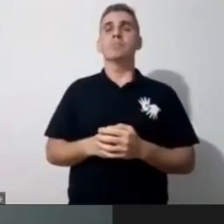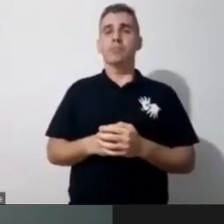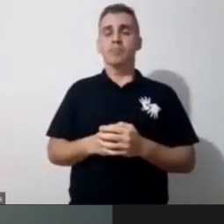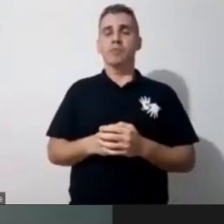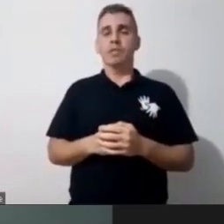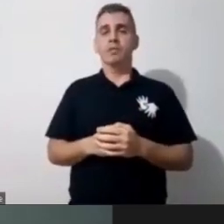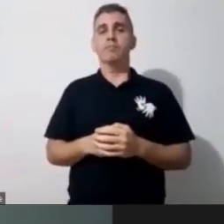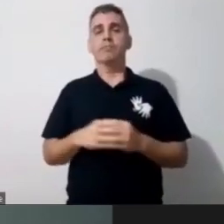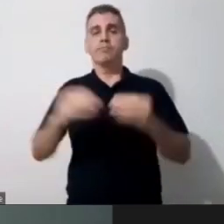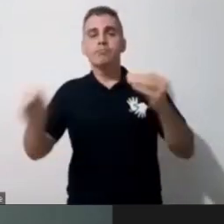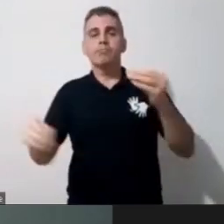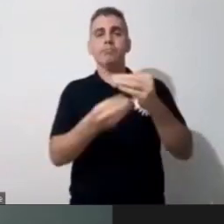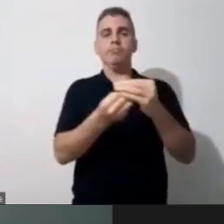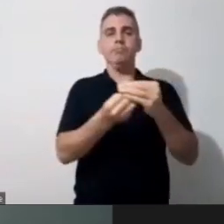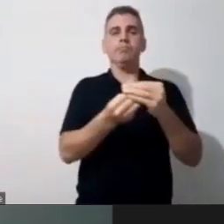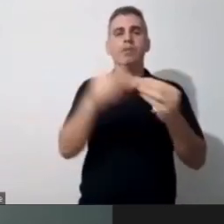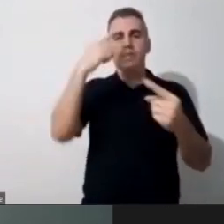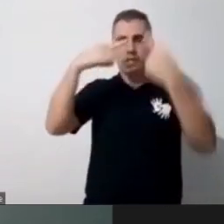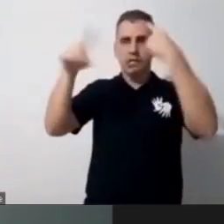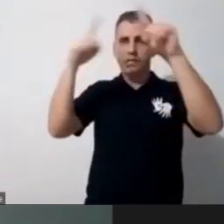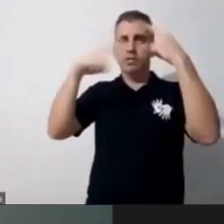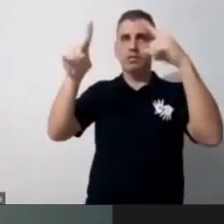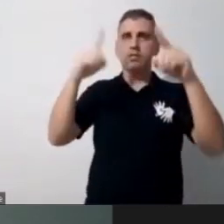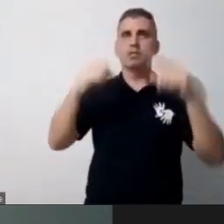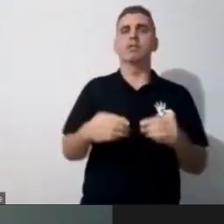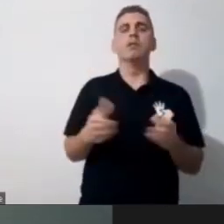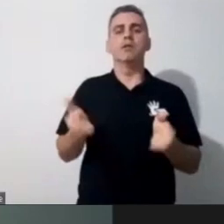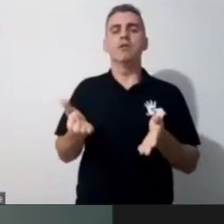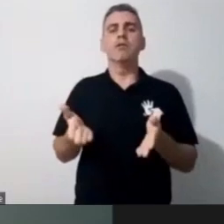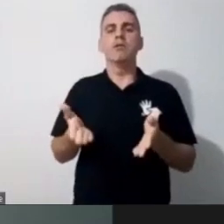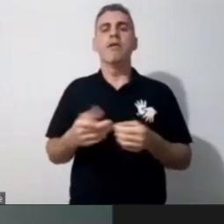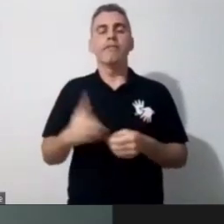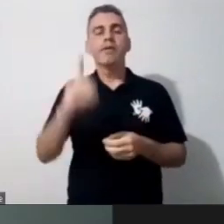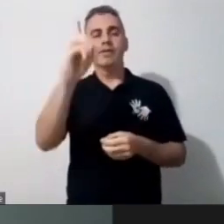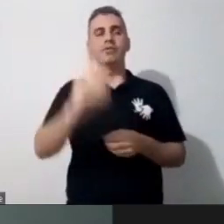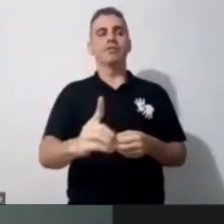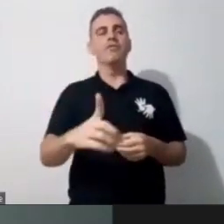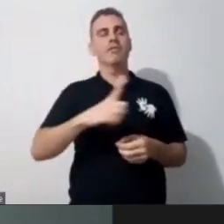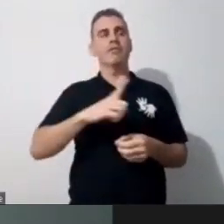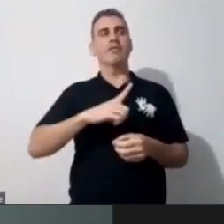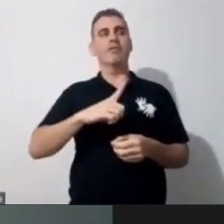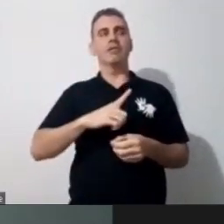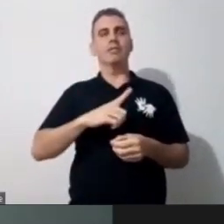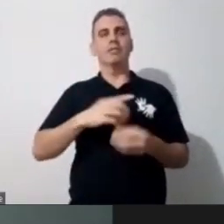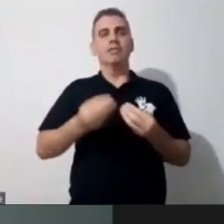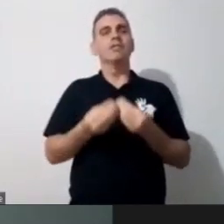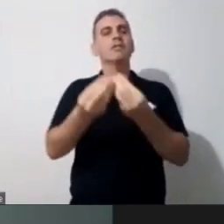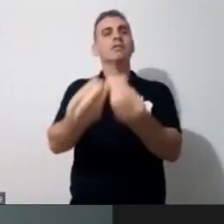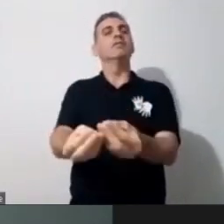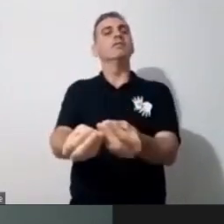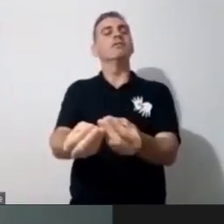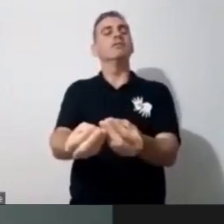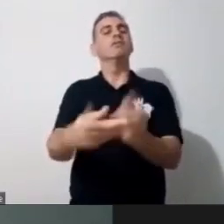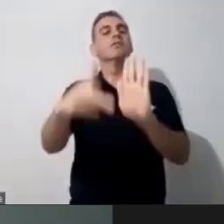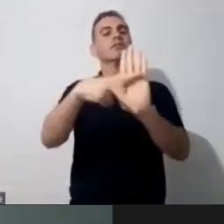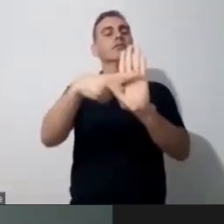Esse é o reinventar neste momento, porque direito, ele tem, né, de receber esse convite a essas propostas